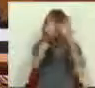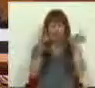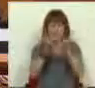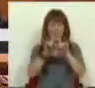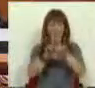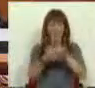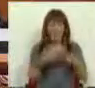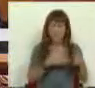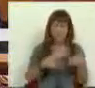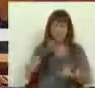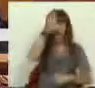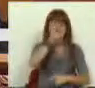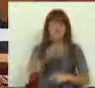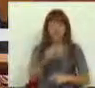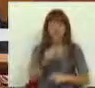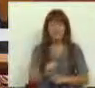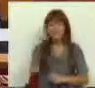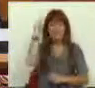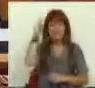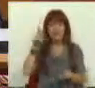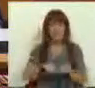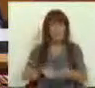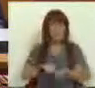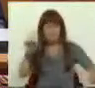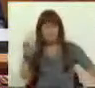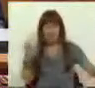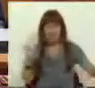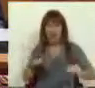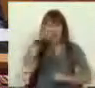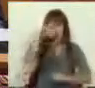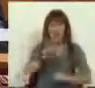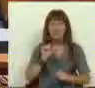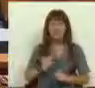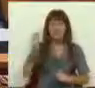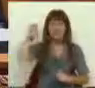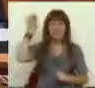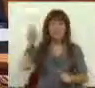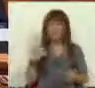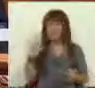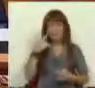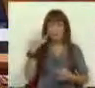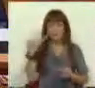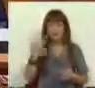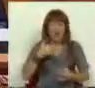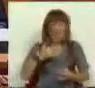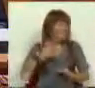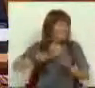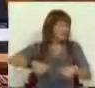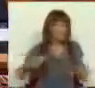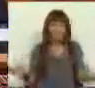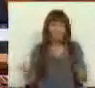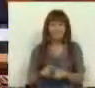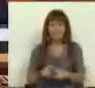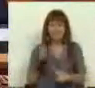transparência nas orientações do Governo Regional da Madeira. Retura essa, que o Governo da República não demonstrou querer